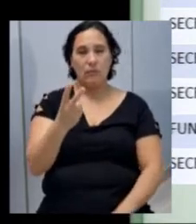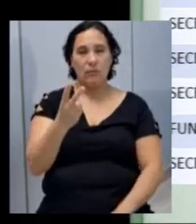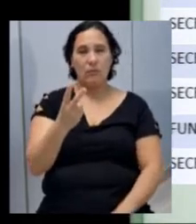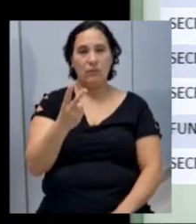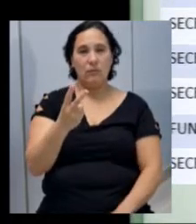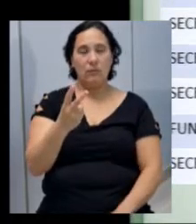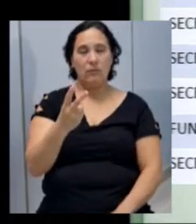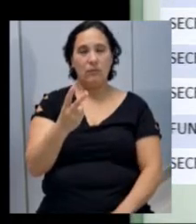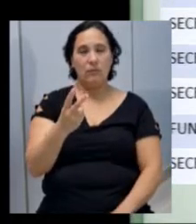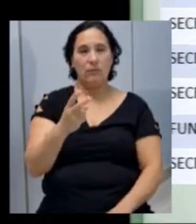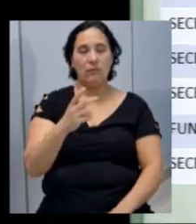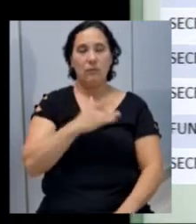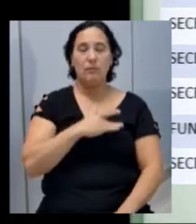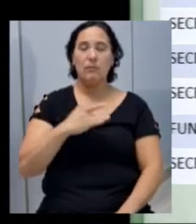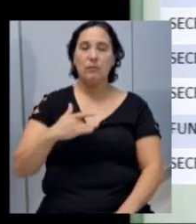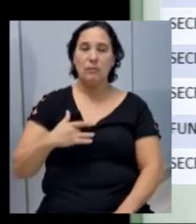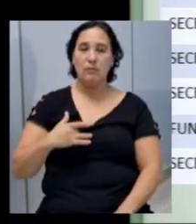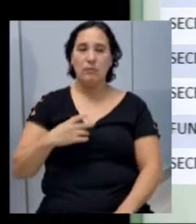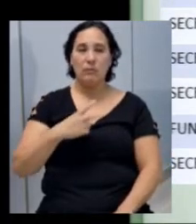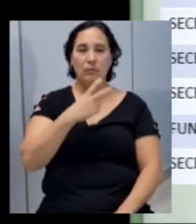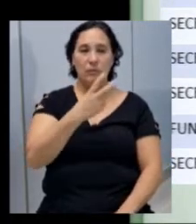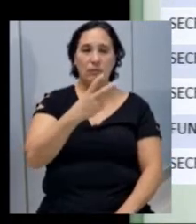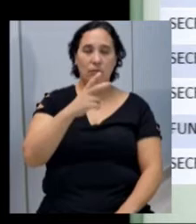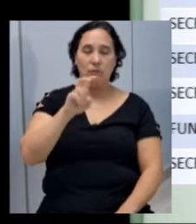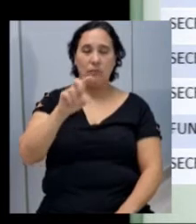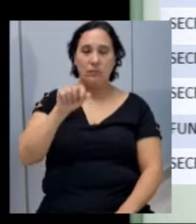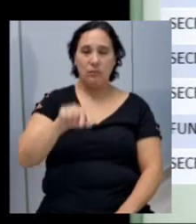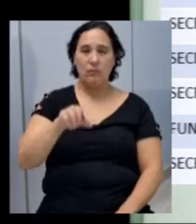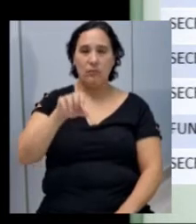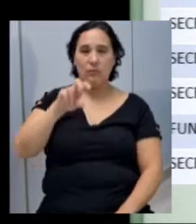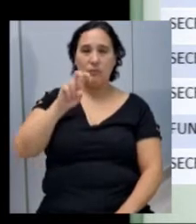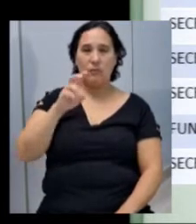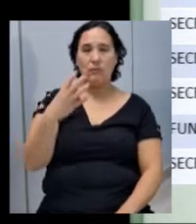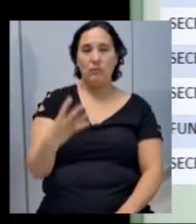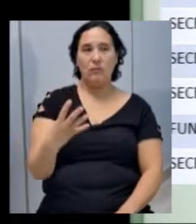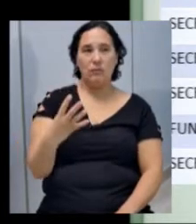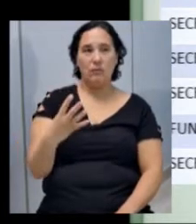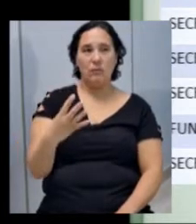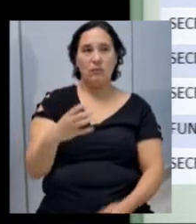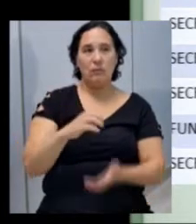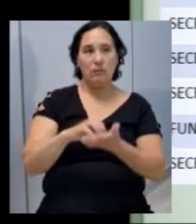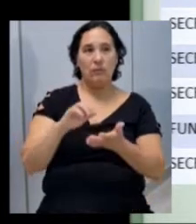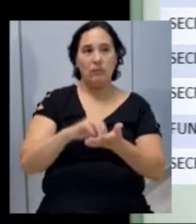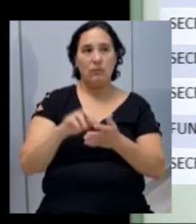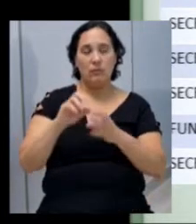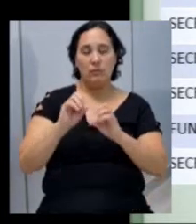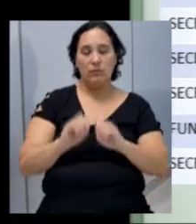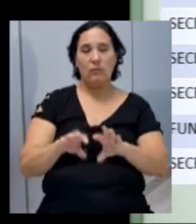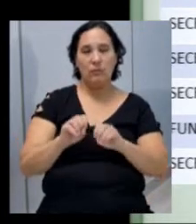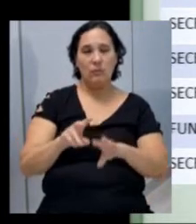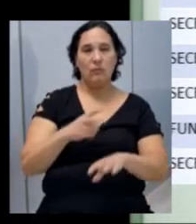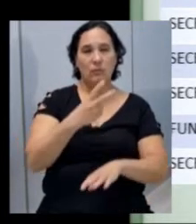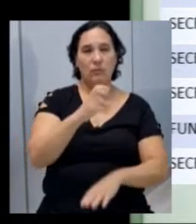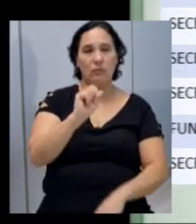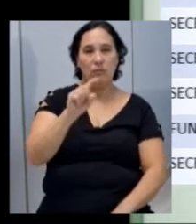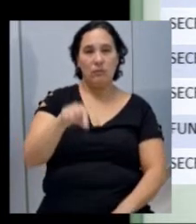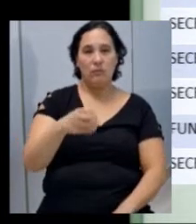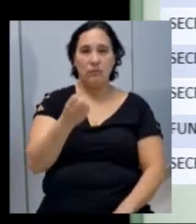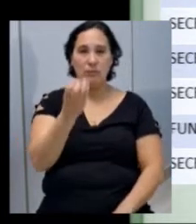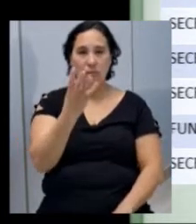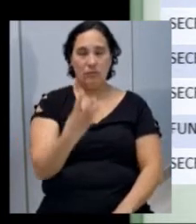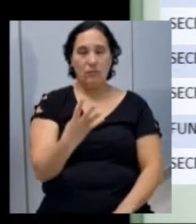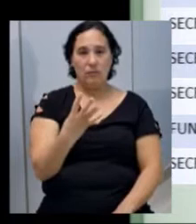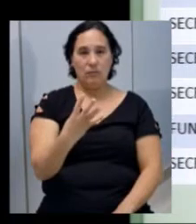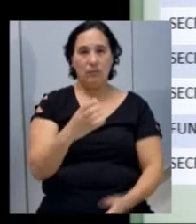Fundo Municipal de Saúde, 25,54. Secretaria da Educação, 28,64.